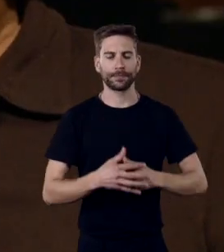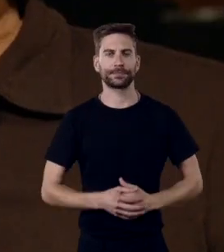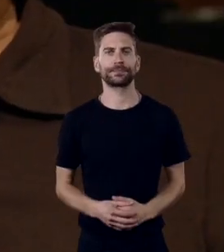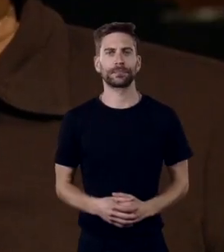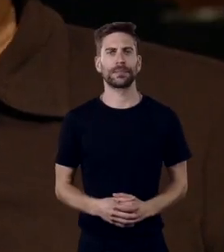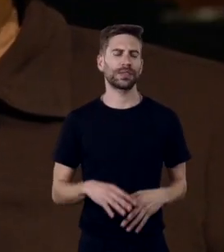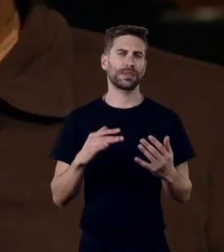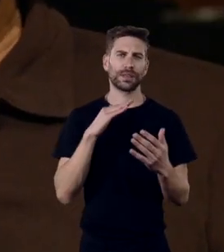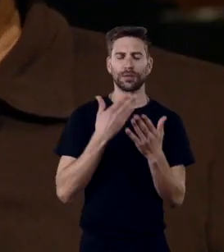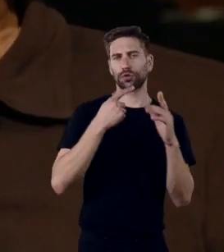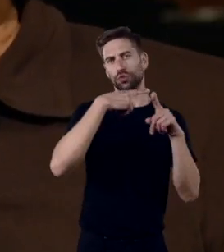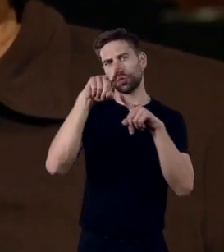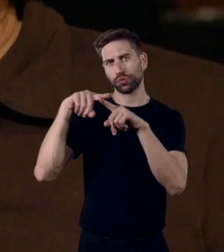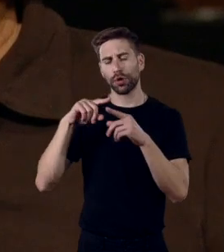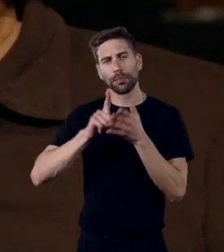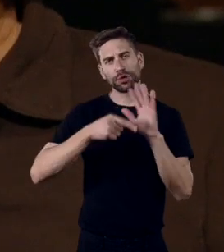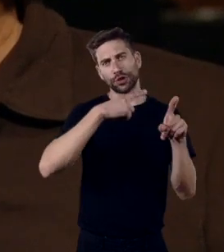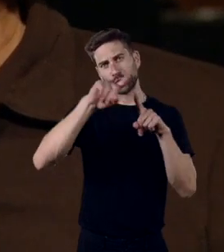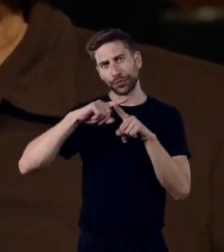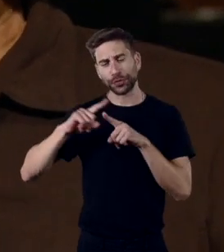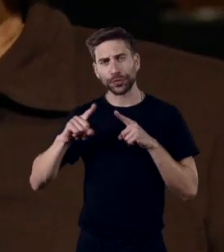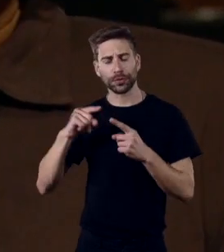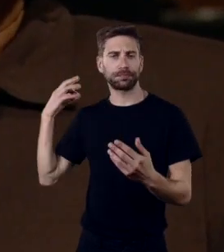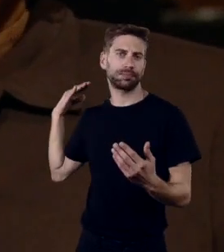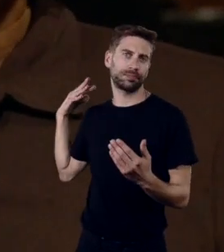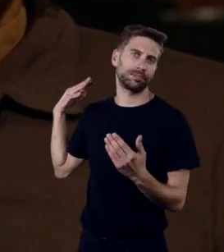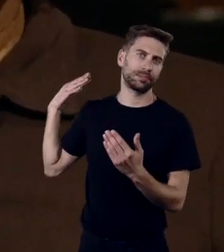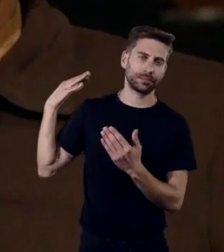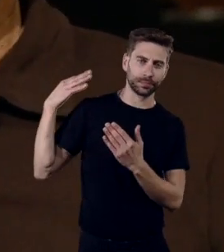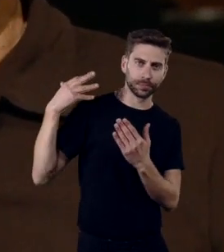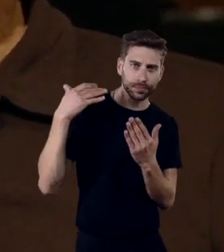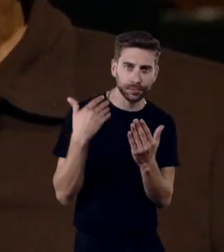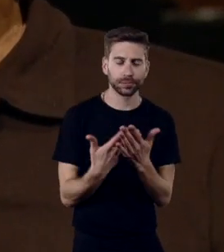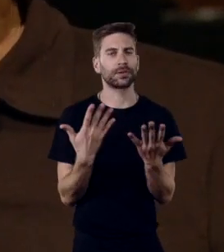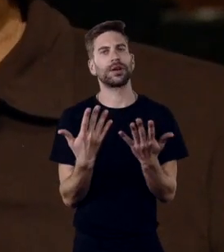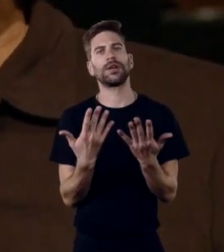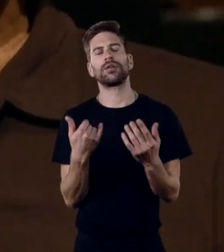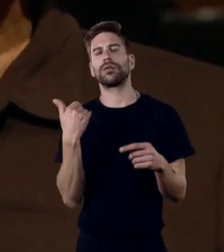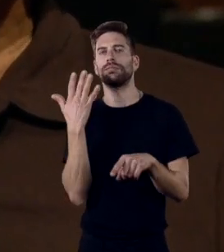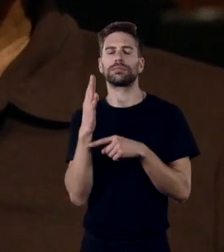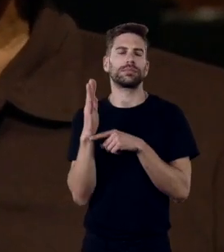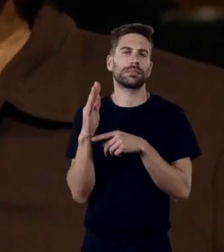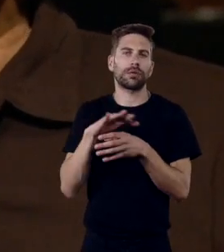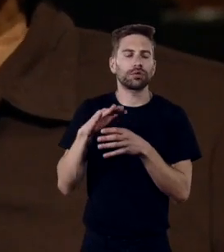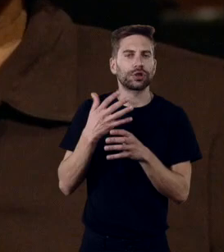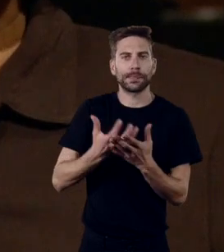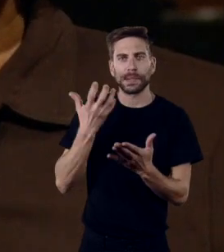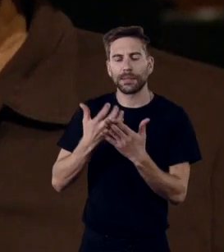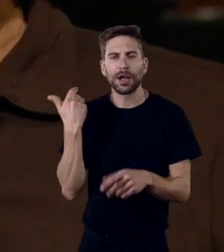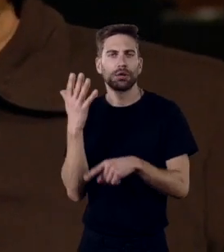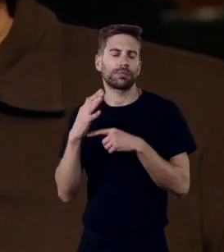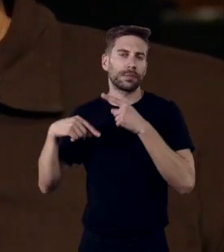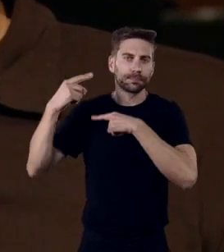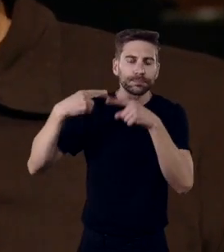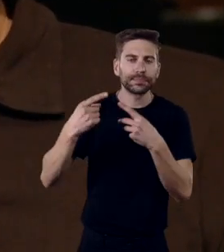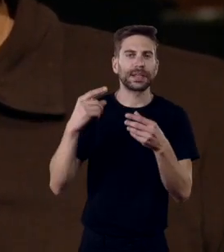grande diversidade de projetos ao longo do tempo, com momentos muito especiais, como ciclos que se organizam em torno de cinematografias